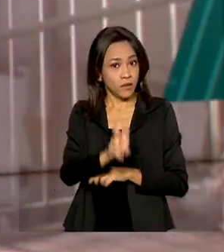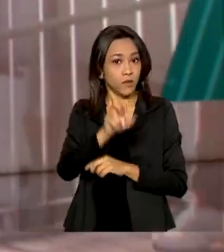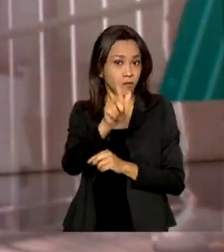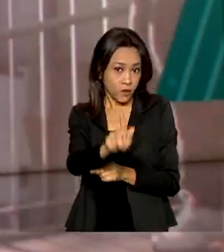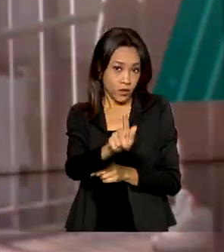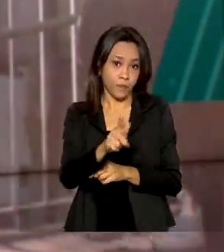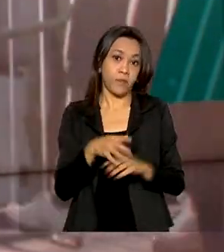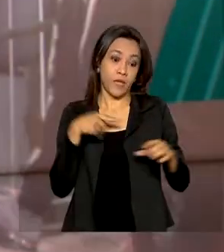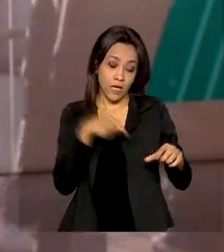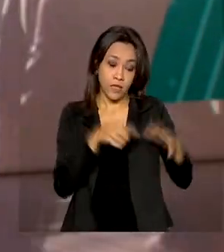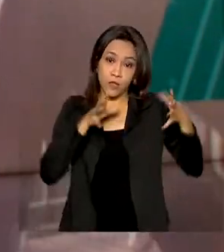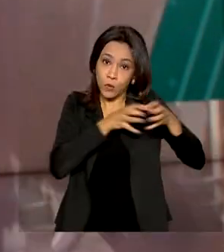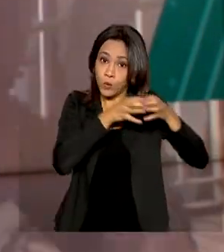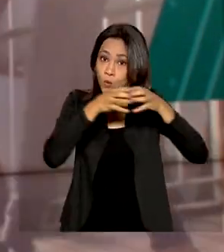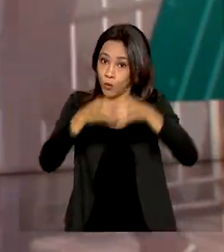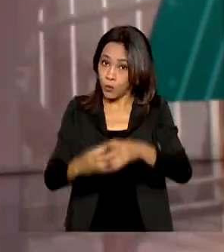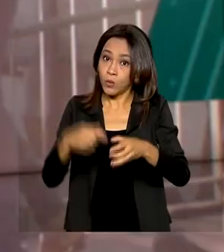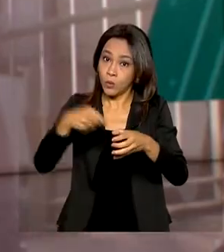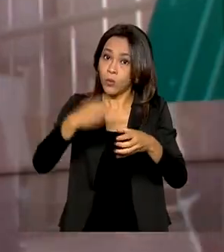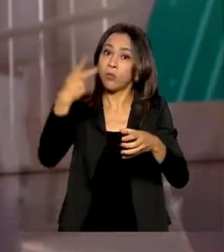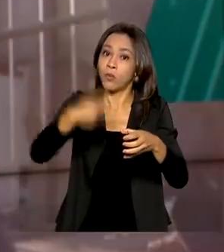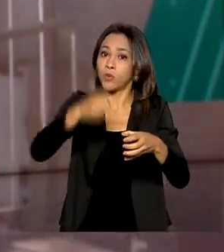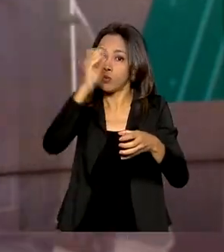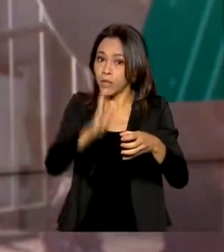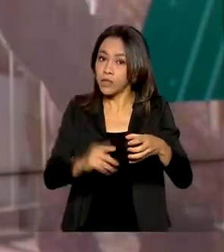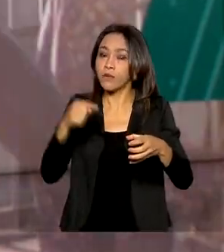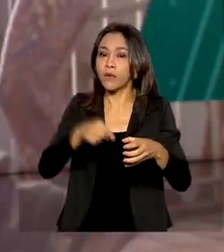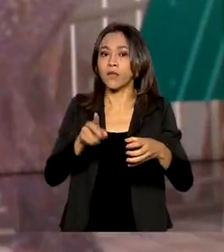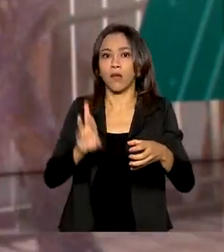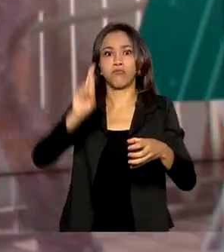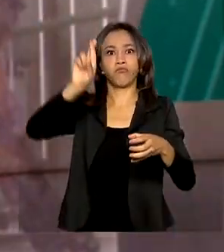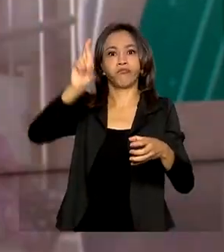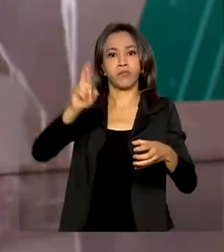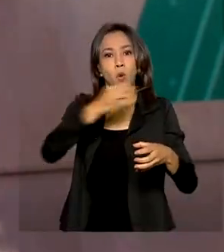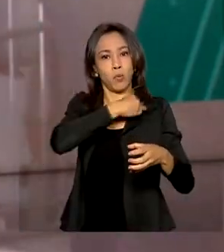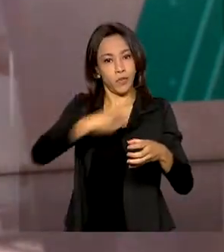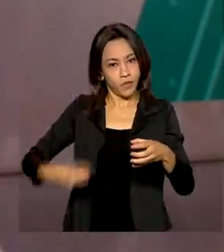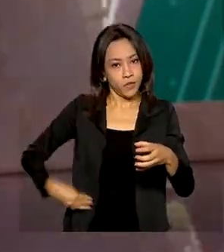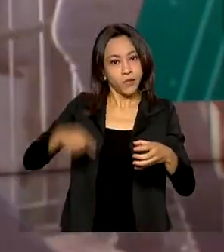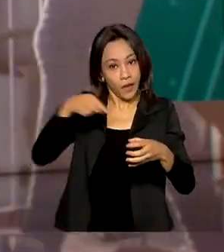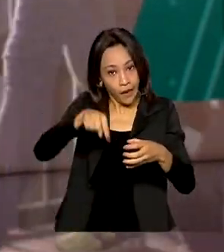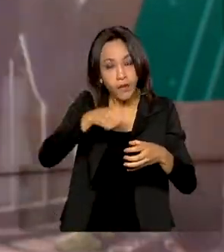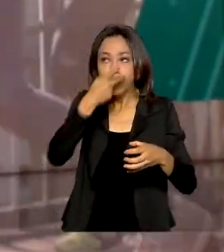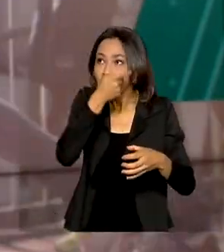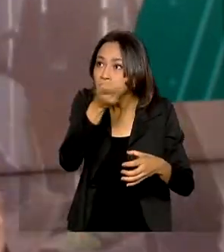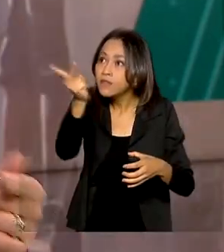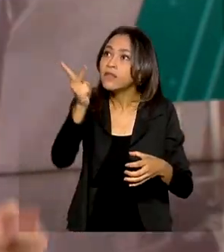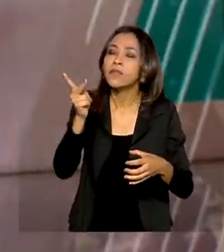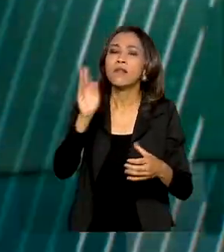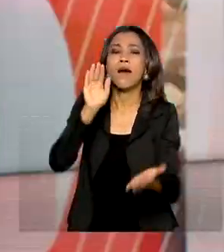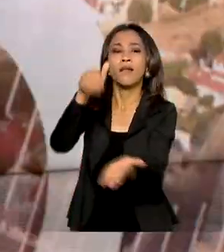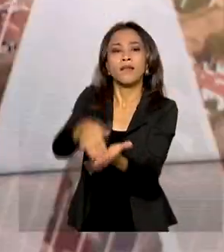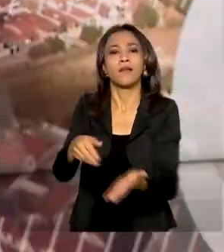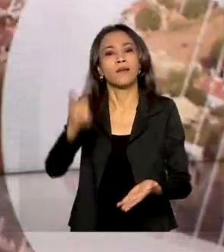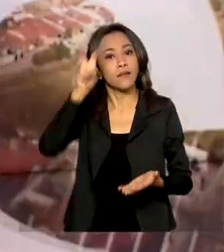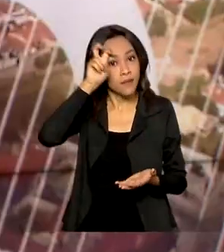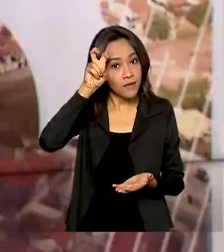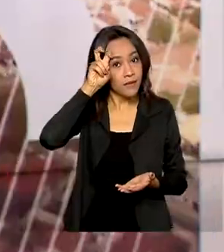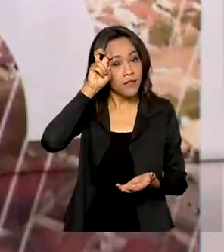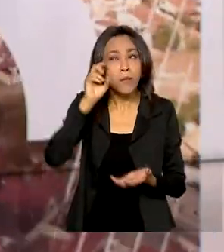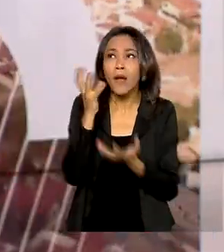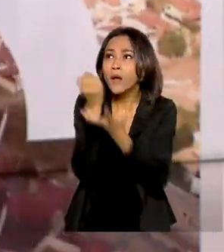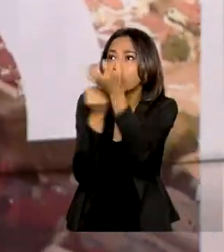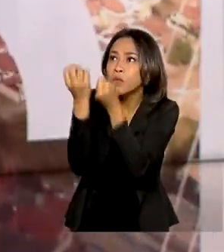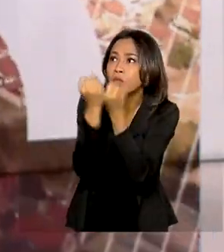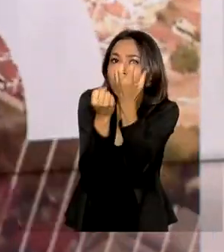comitiva interministerial brasileira, chefiada pelo ministro Fábio Faria, está em visita ao país até quinta-feira para colher